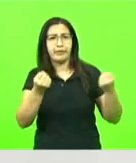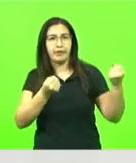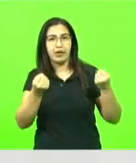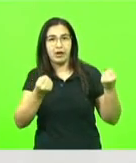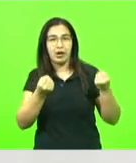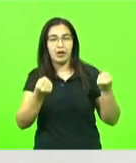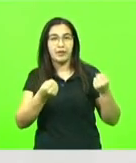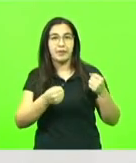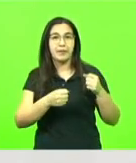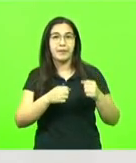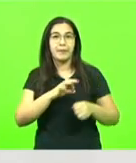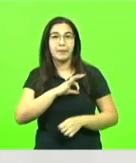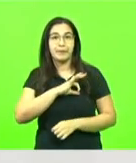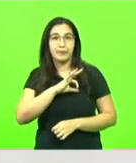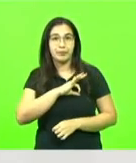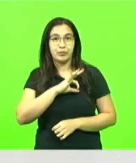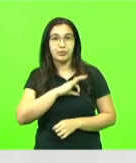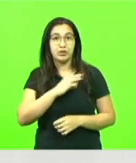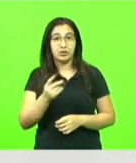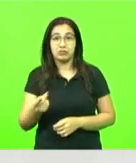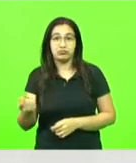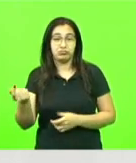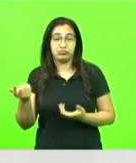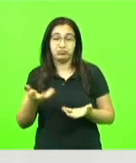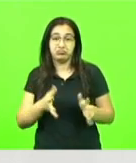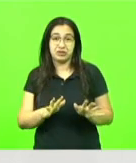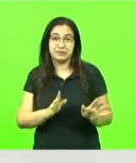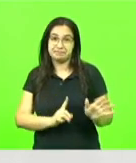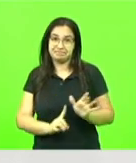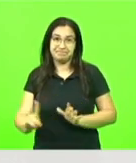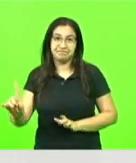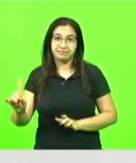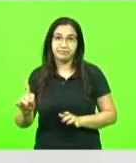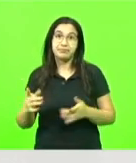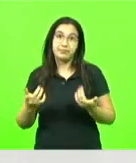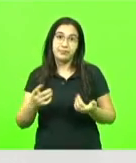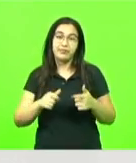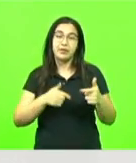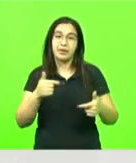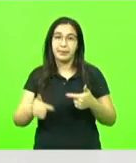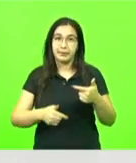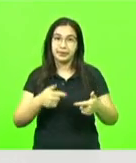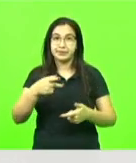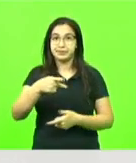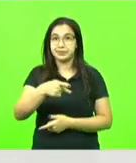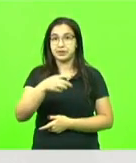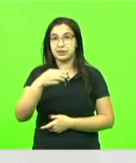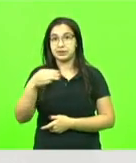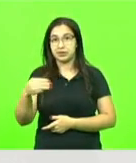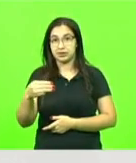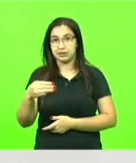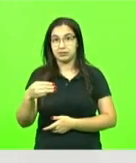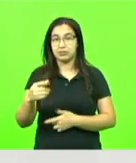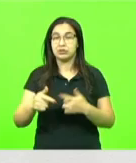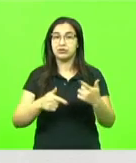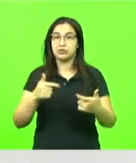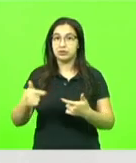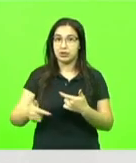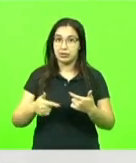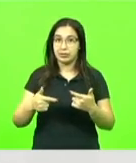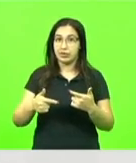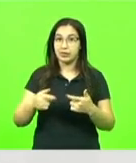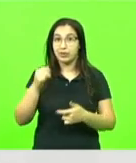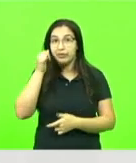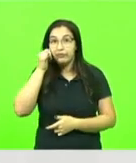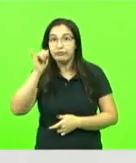cometer o crime, deixa de cometer e foi embora. Esse é o trabalho da polícia militar aqui, trabalhar pela ostensividade, de forma preventiva.